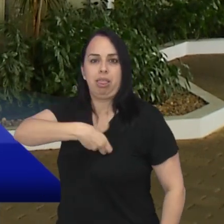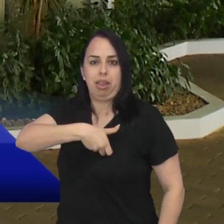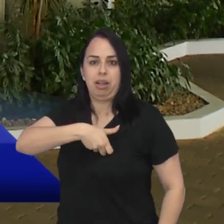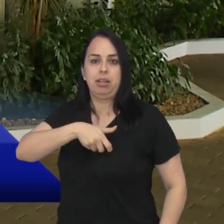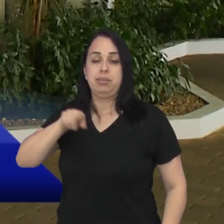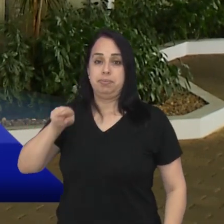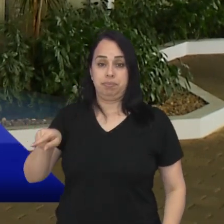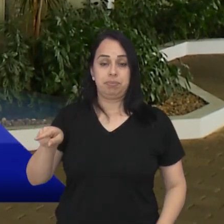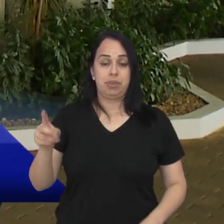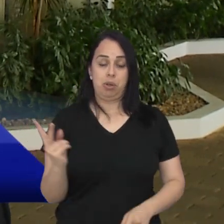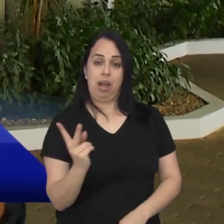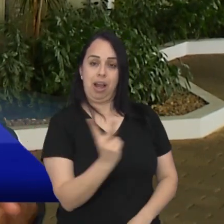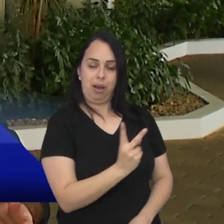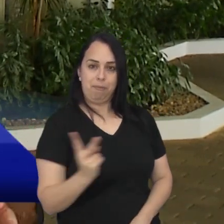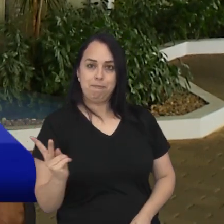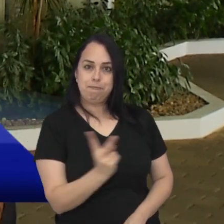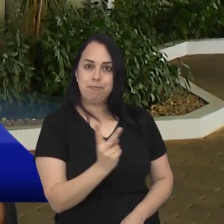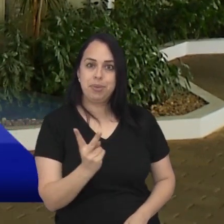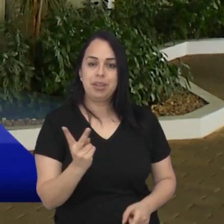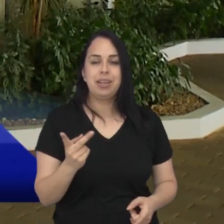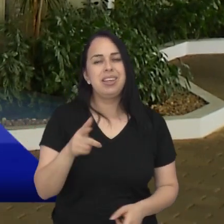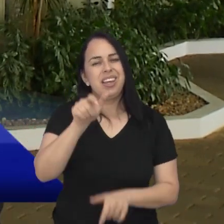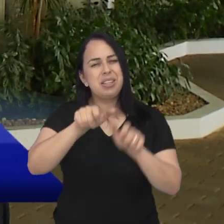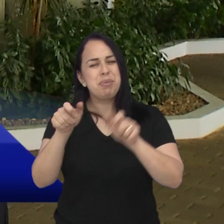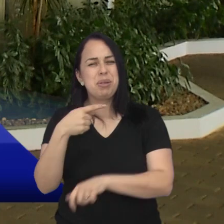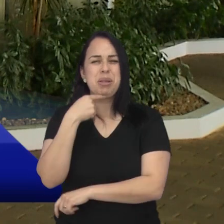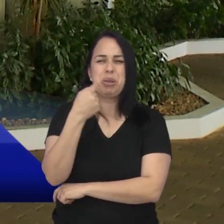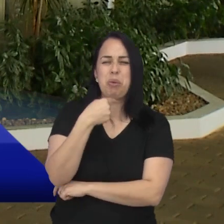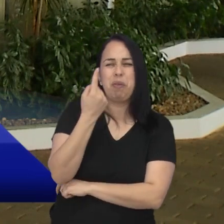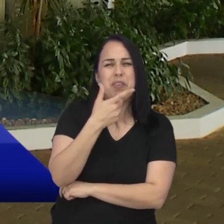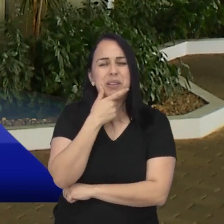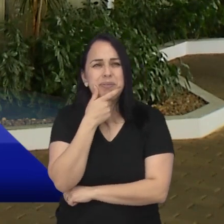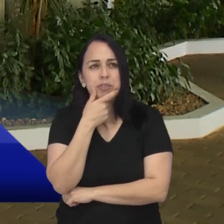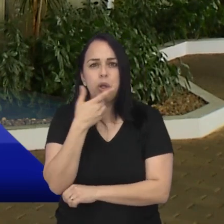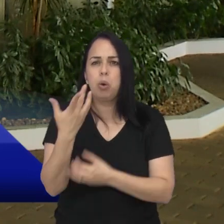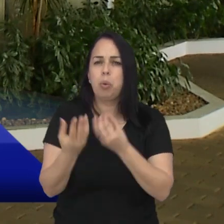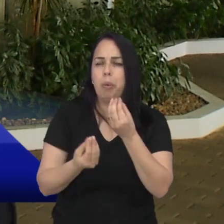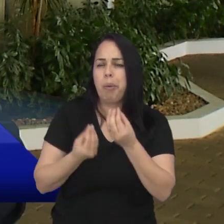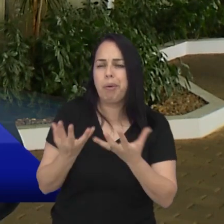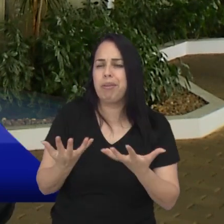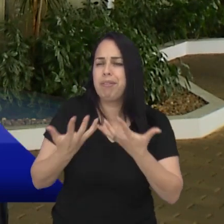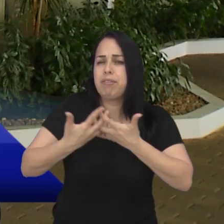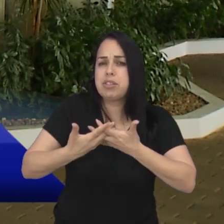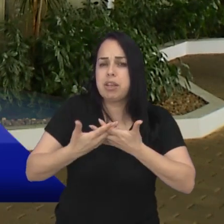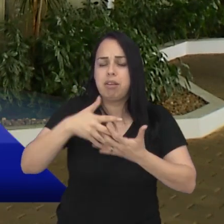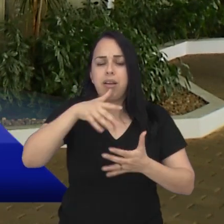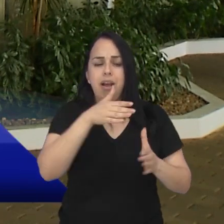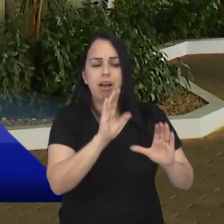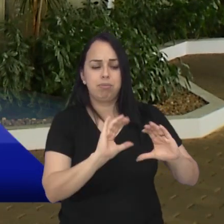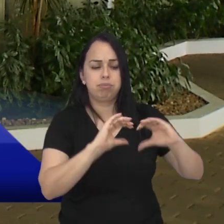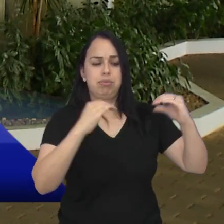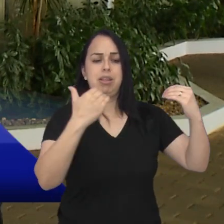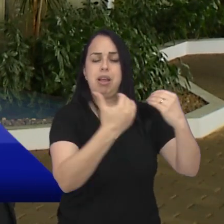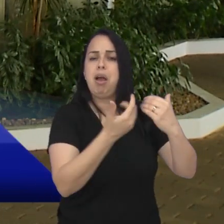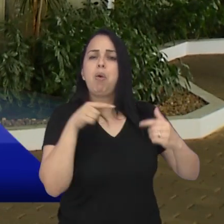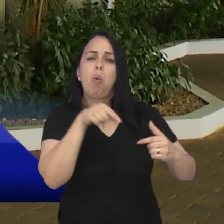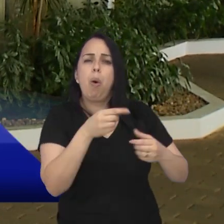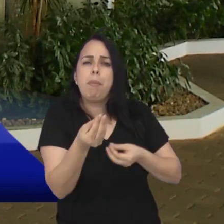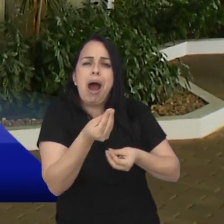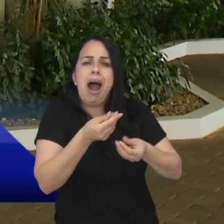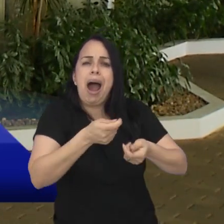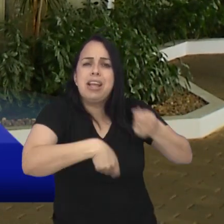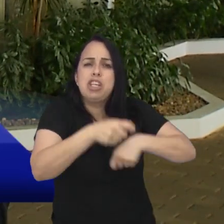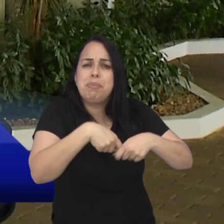Clube, o futebol. E então muitas pessoas estão com dúvidas ainda de como que vai funcionar este processo de